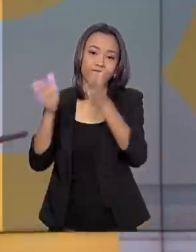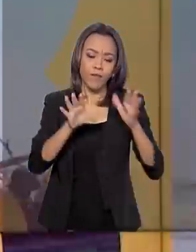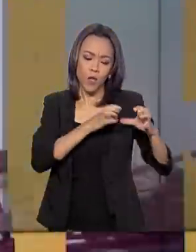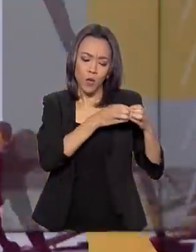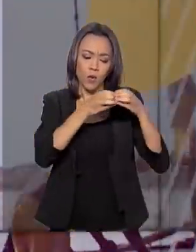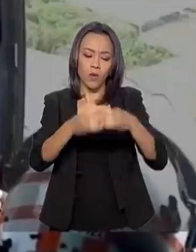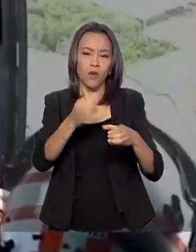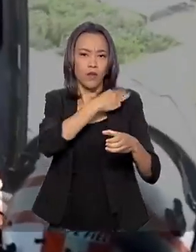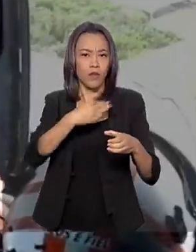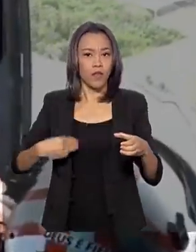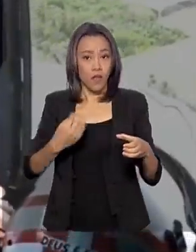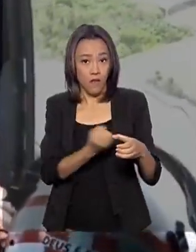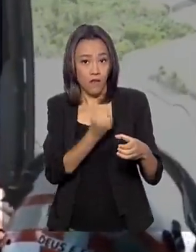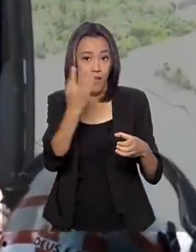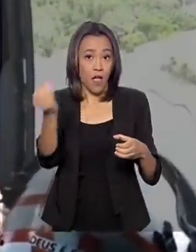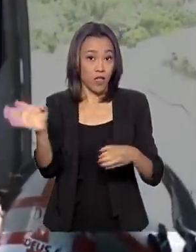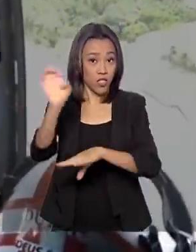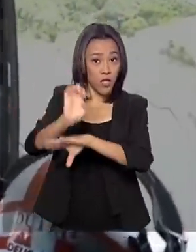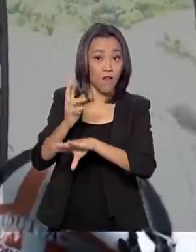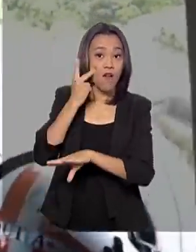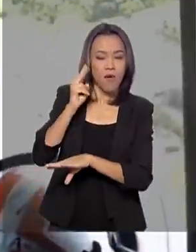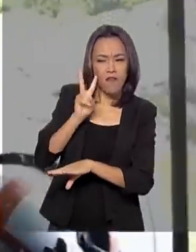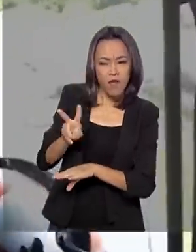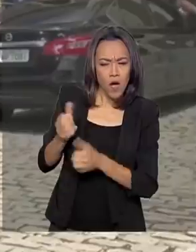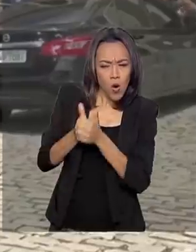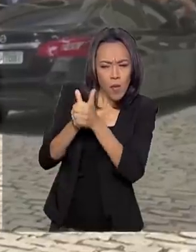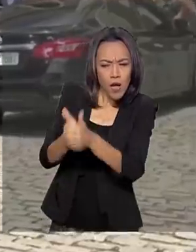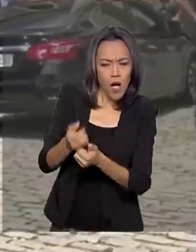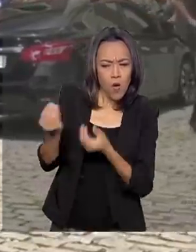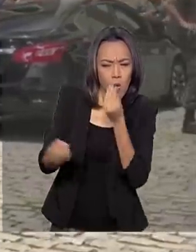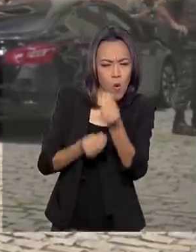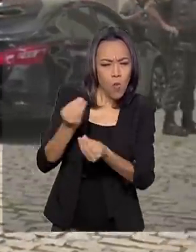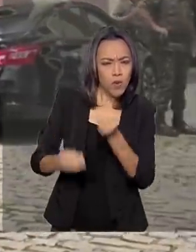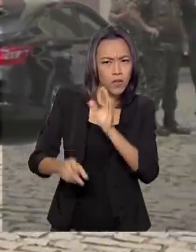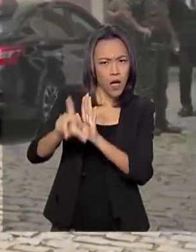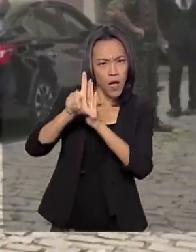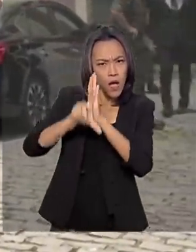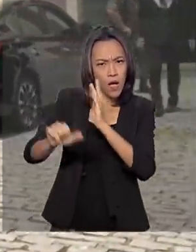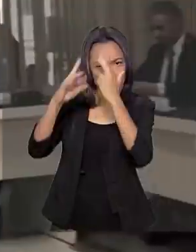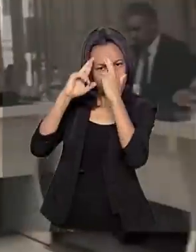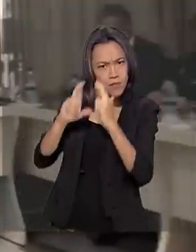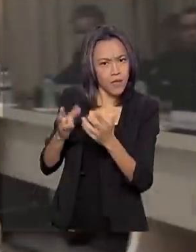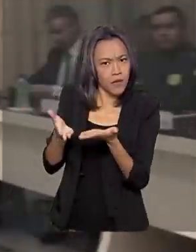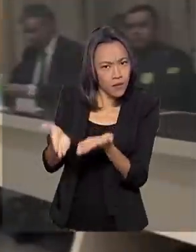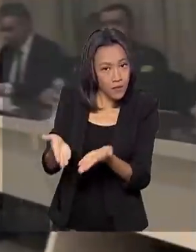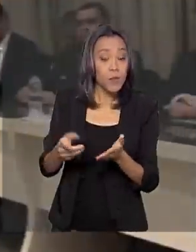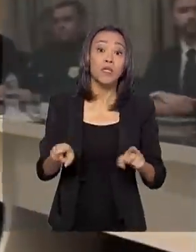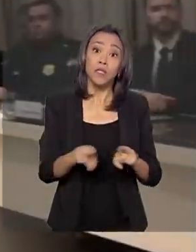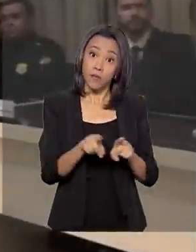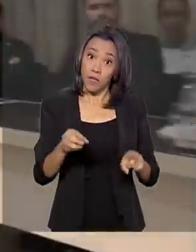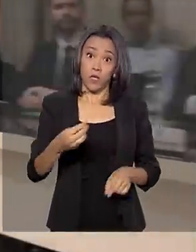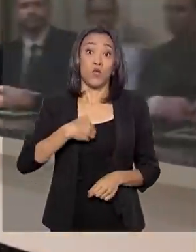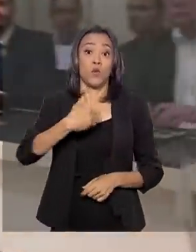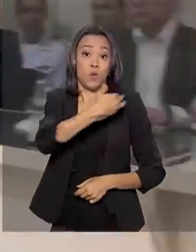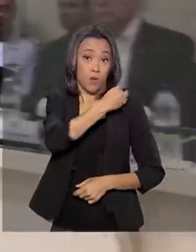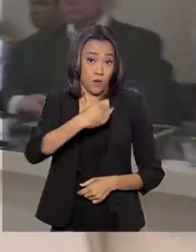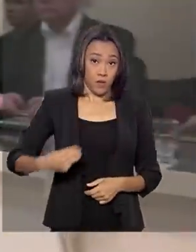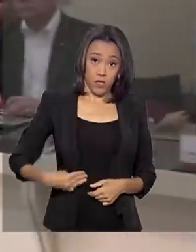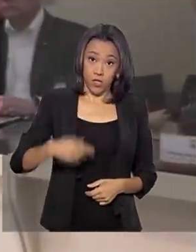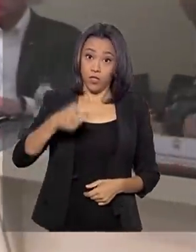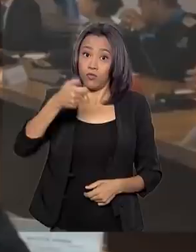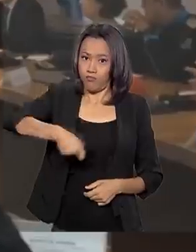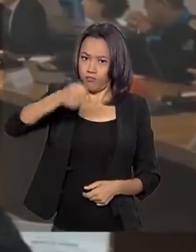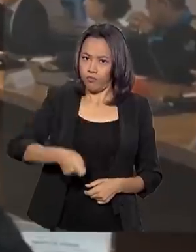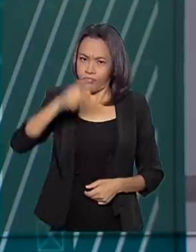ministros viaja para Fortaleza para ver de perto o trabalho da Operação de Garantia da Lei da Ordem. E ministro Sérgio Moro diz que situação